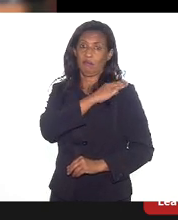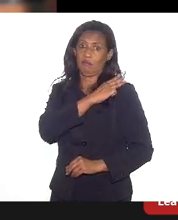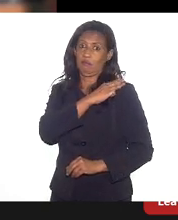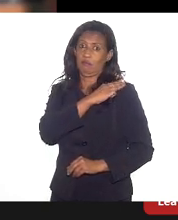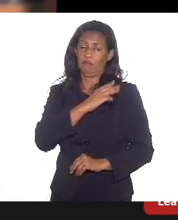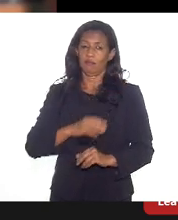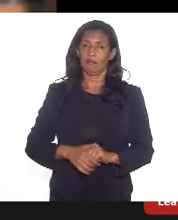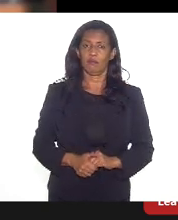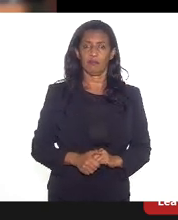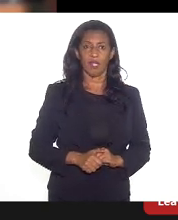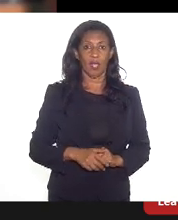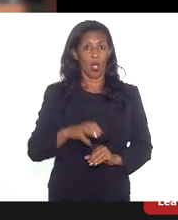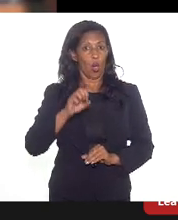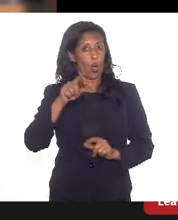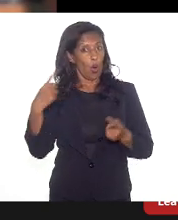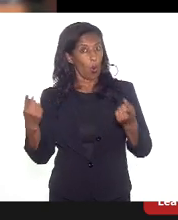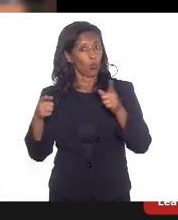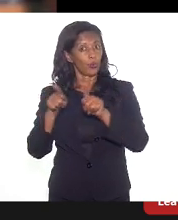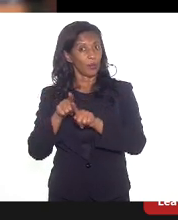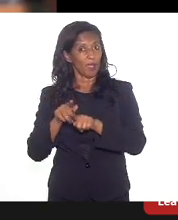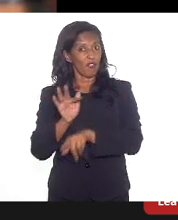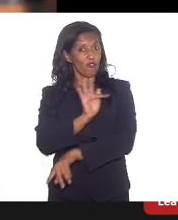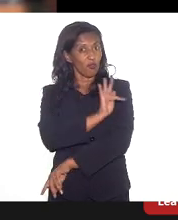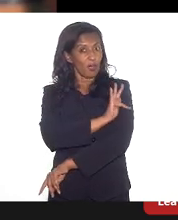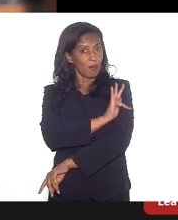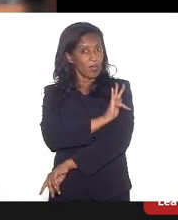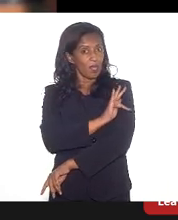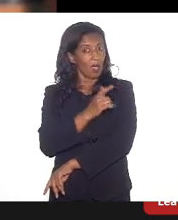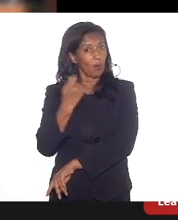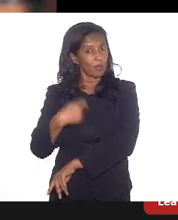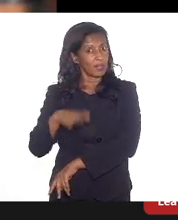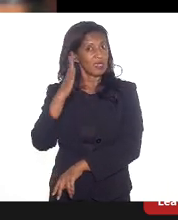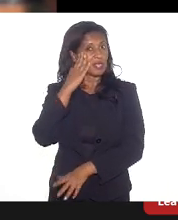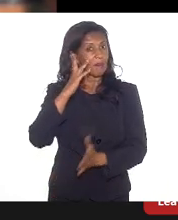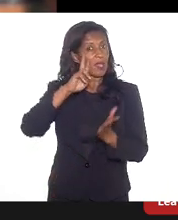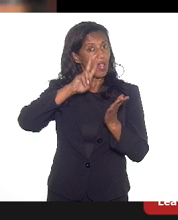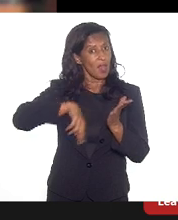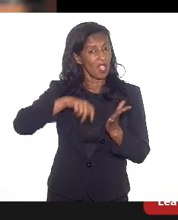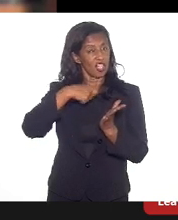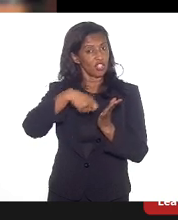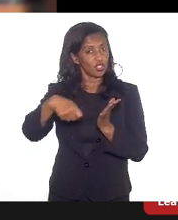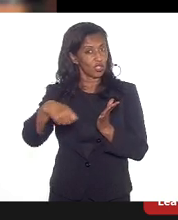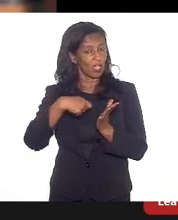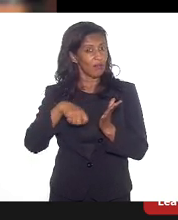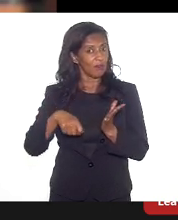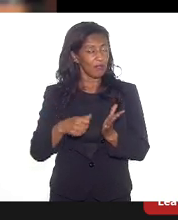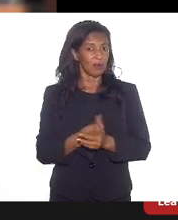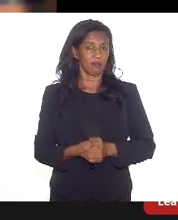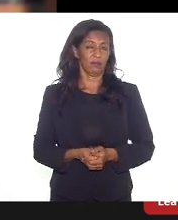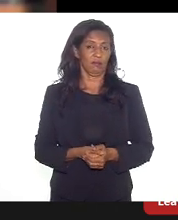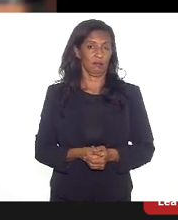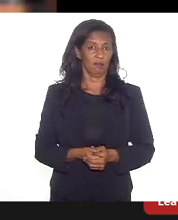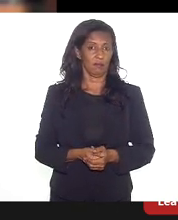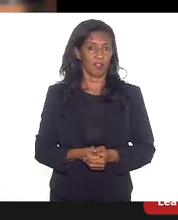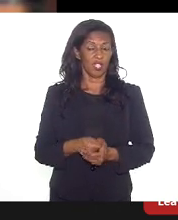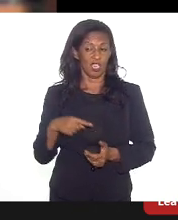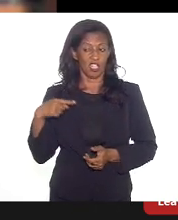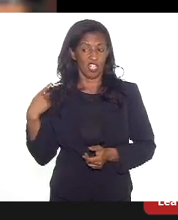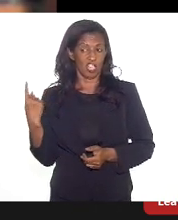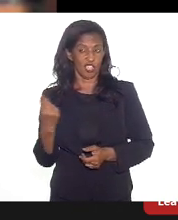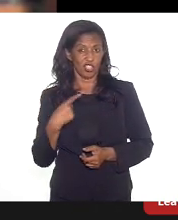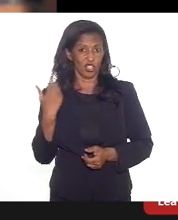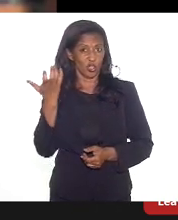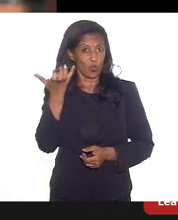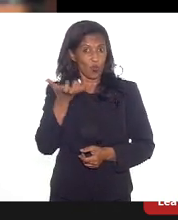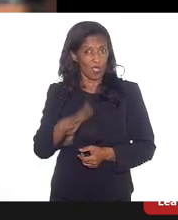primário, sem saber ler e escrever, porque o governo implica isso e a gente não quer escutar os professores que estão na